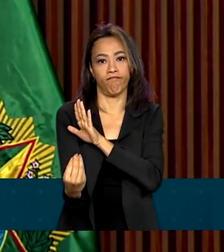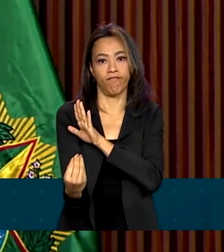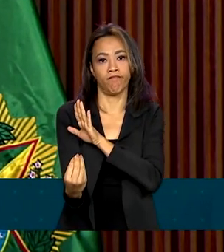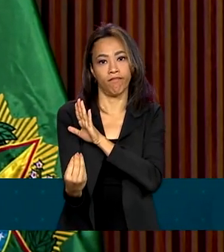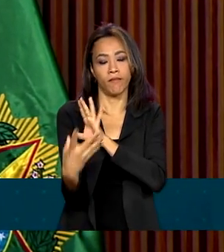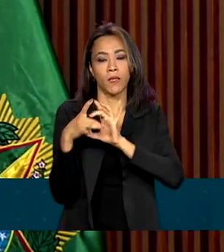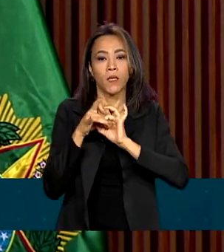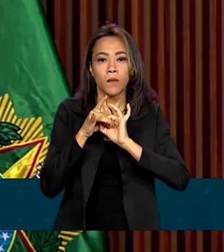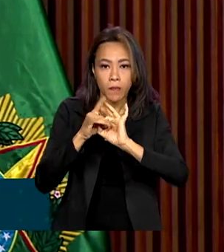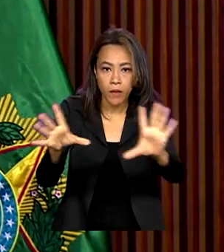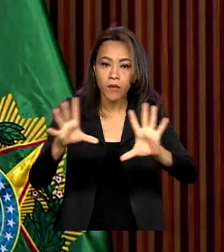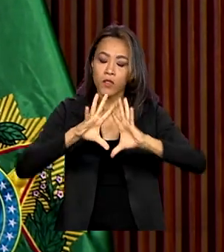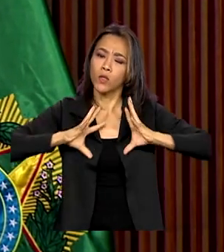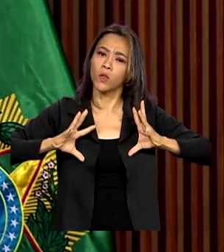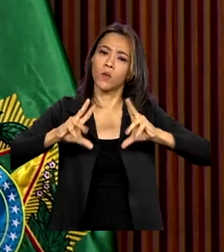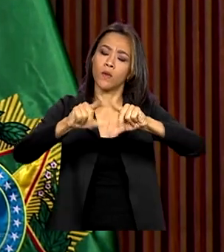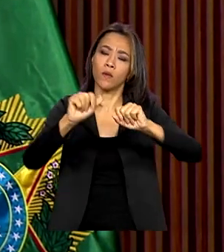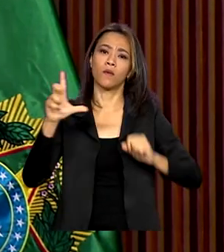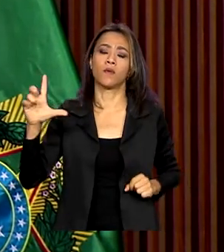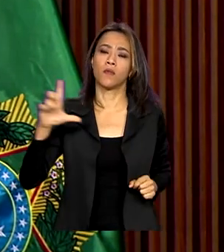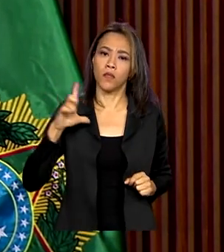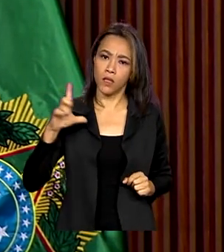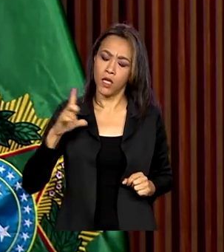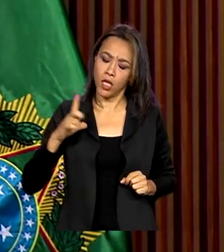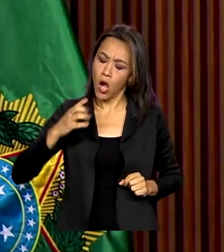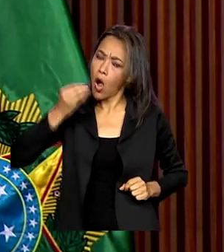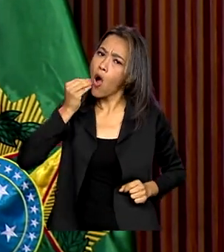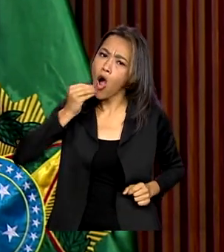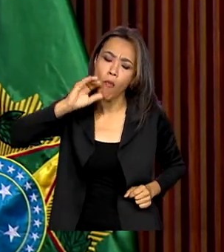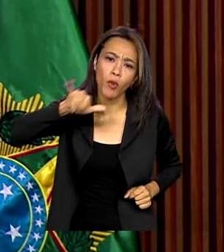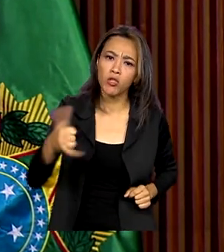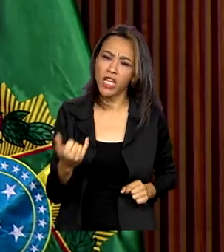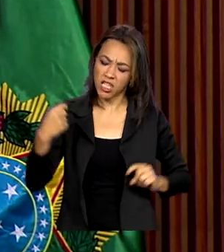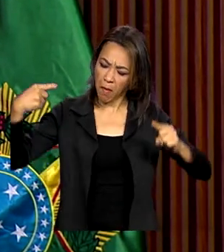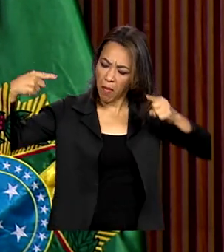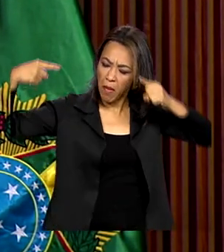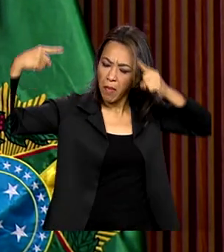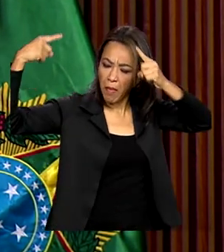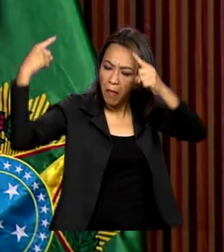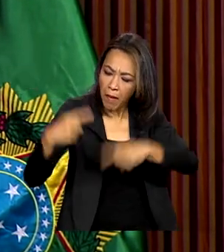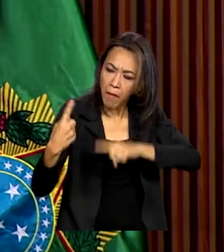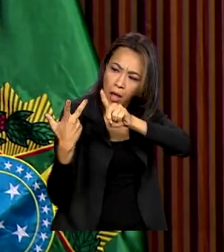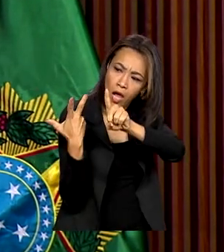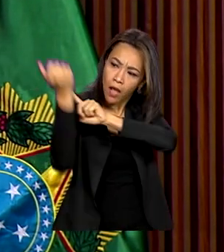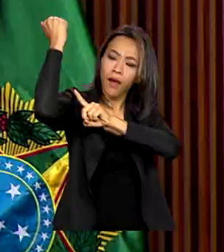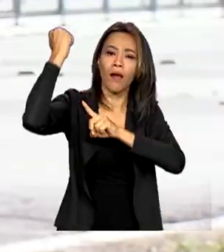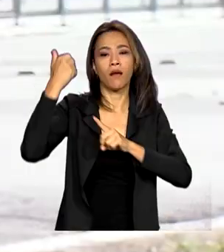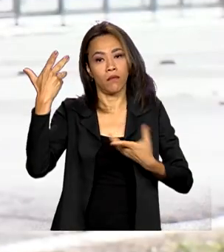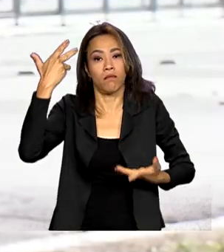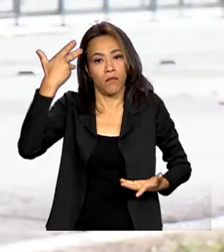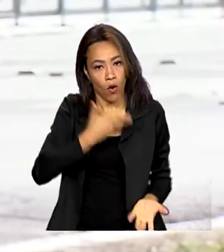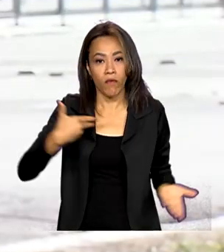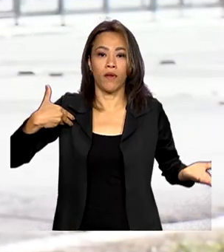permite que todos tenham chance de disputar e quem ganhar tem o direito de governar.